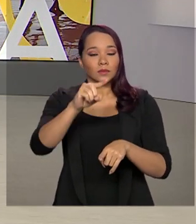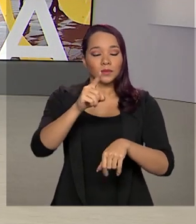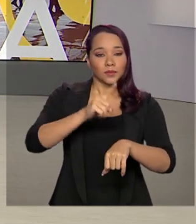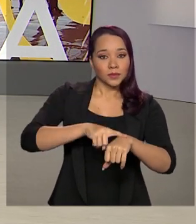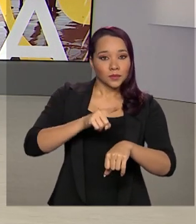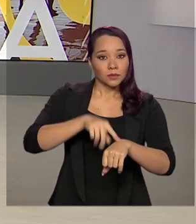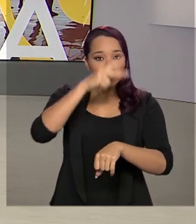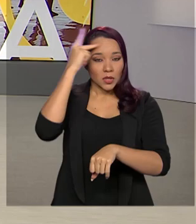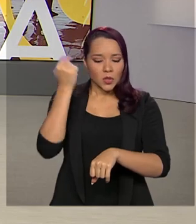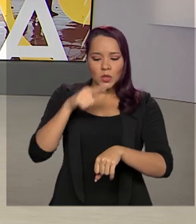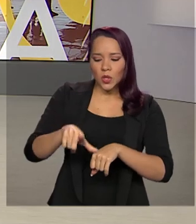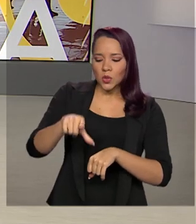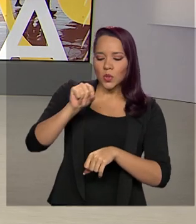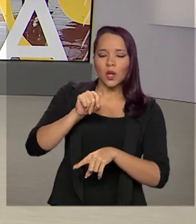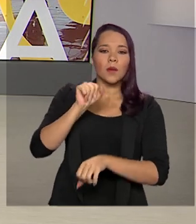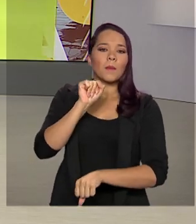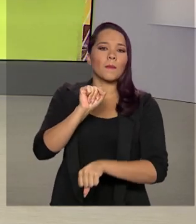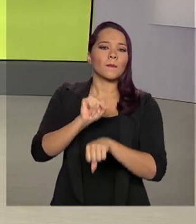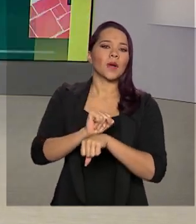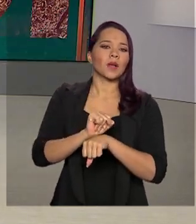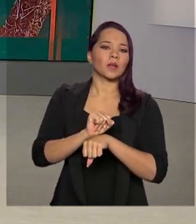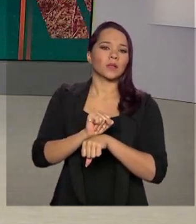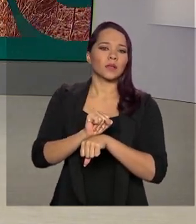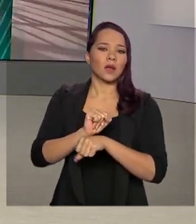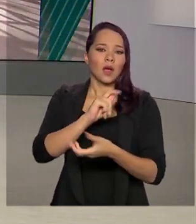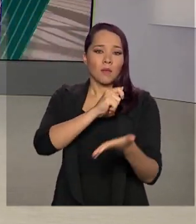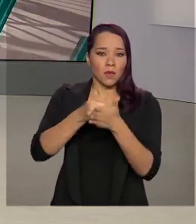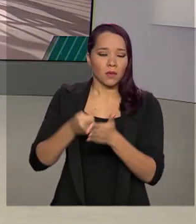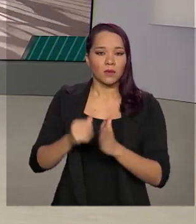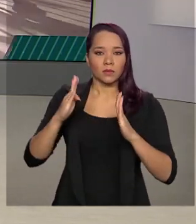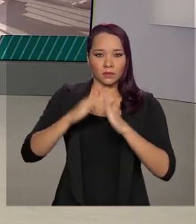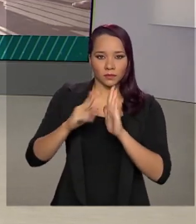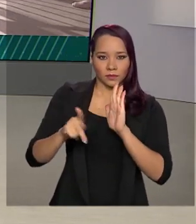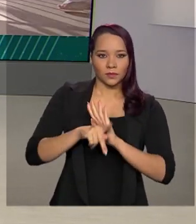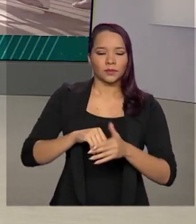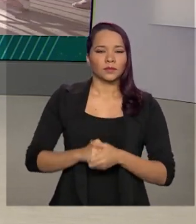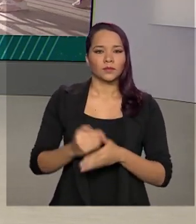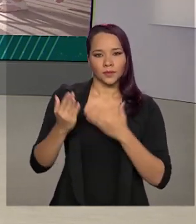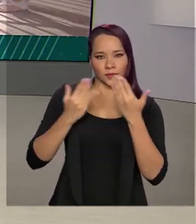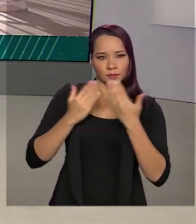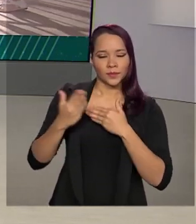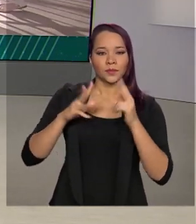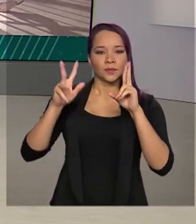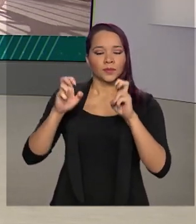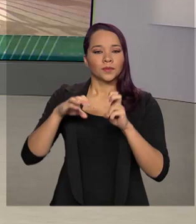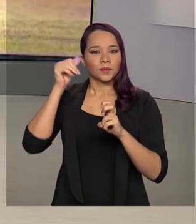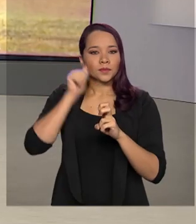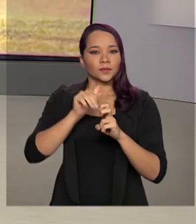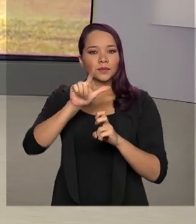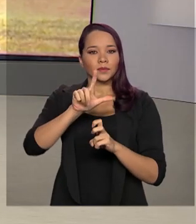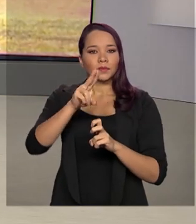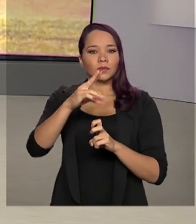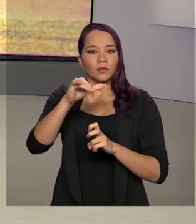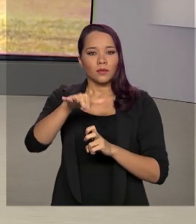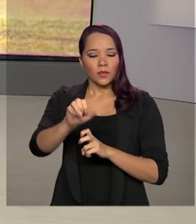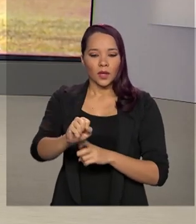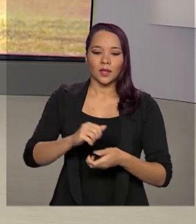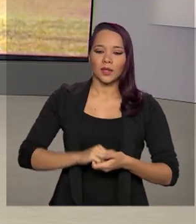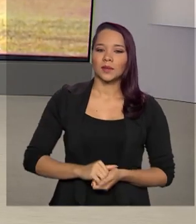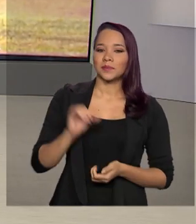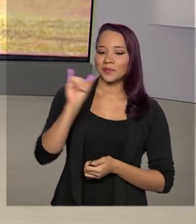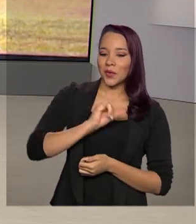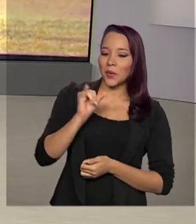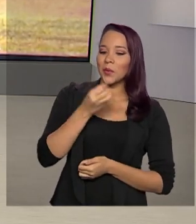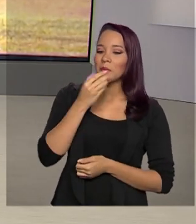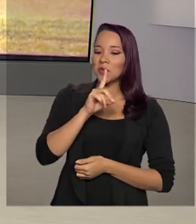para as pessoas que optaram por pausar a prestação da casa própria. Vamos conversar sobre esse assunto, então, com o Luciano Collares de Holanda. Oi,